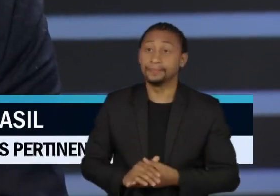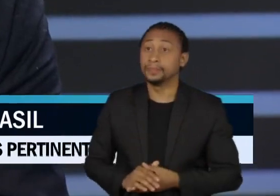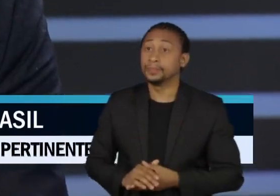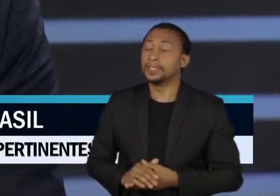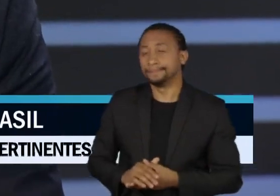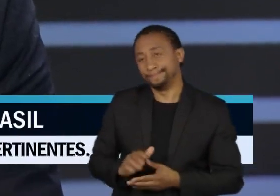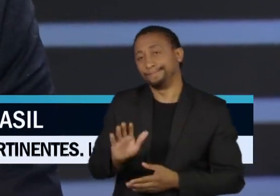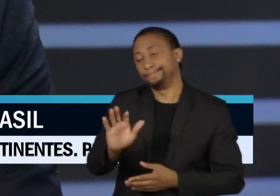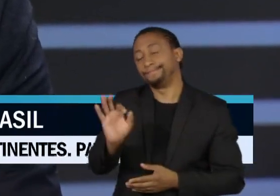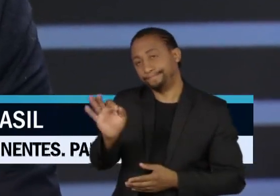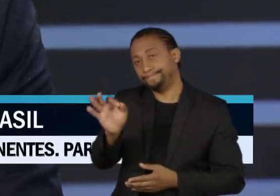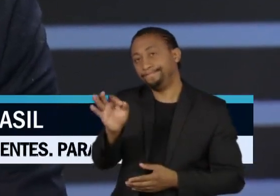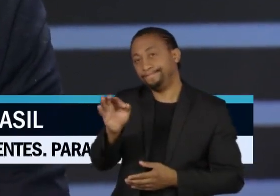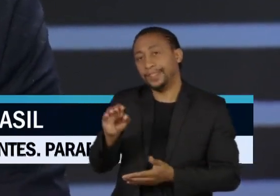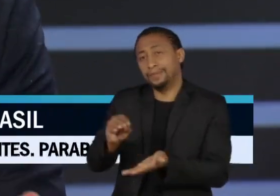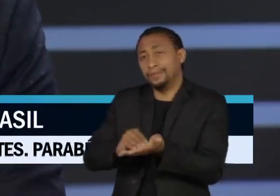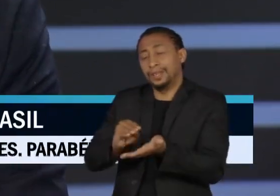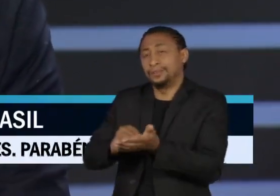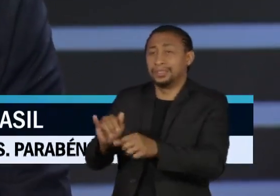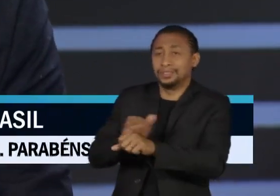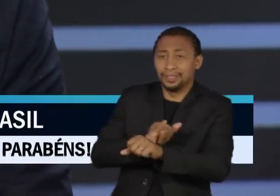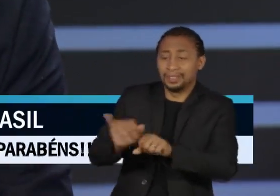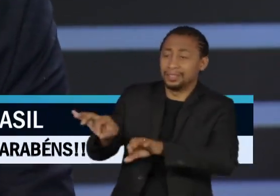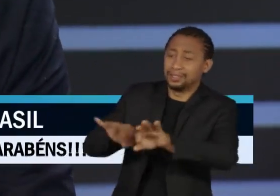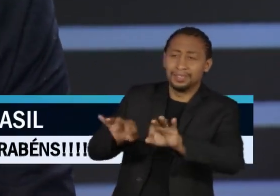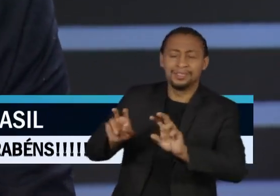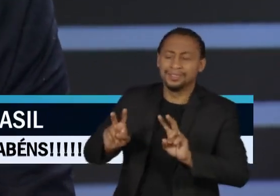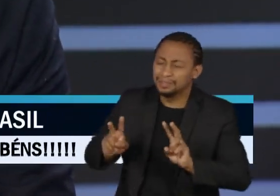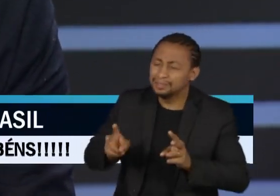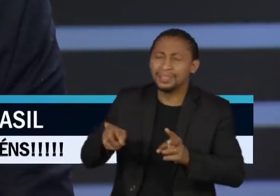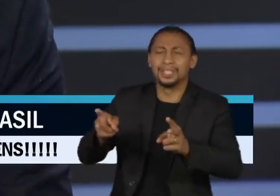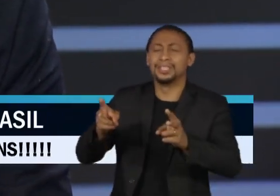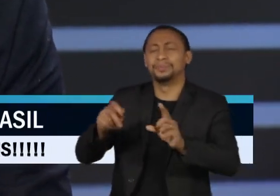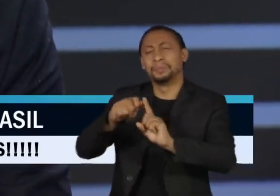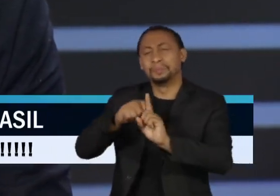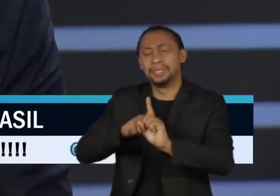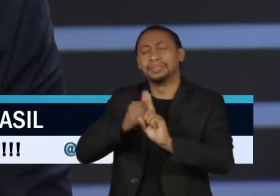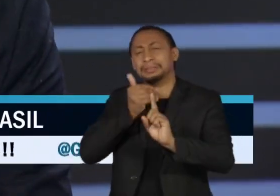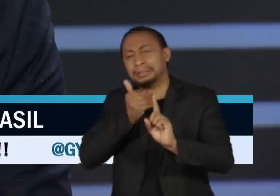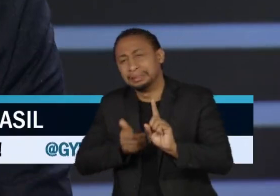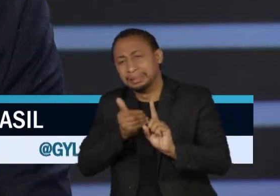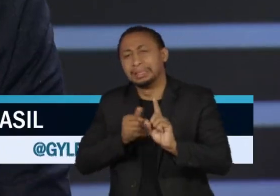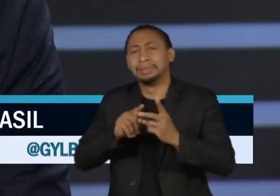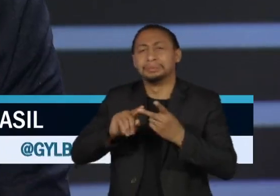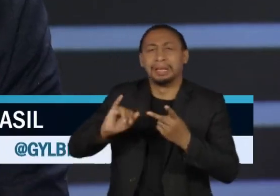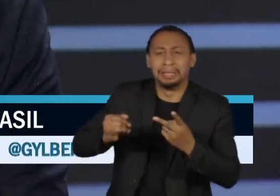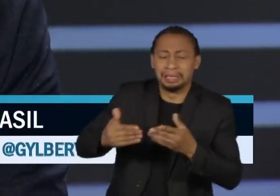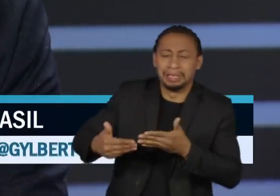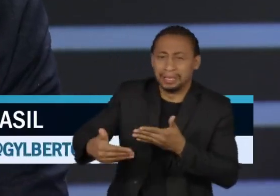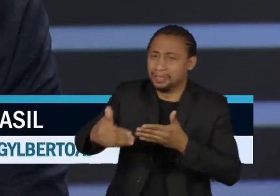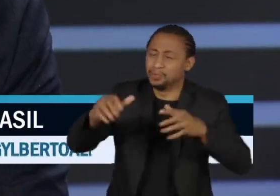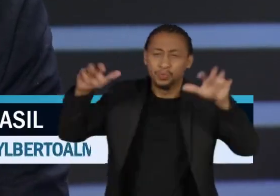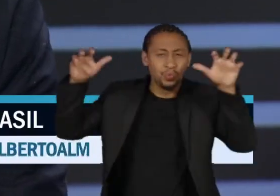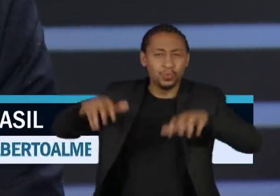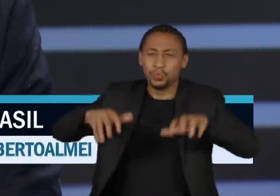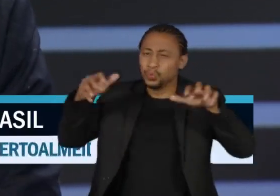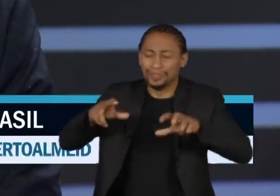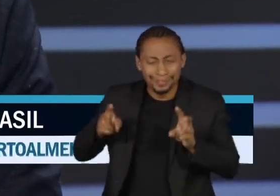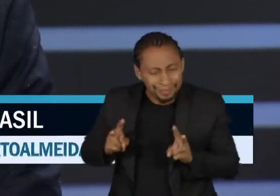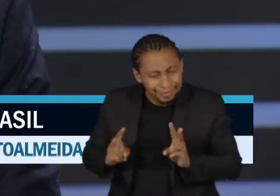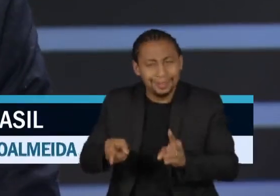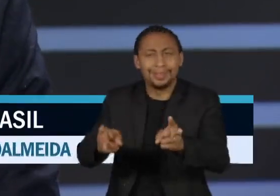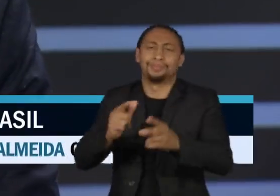sabe que novembro, dezembro, março, até março vai chover. Mas a gente vive num país em que as pessoas não planejam qual é o tipo de